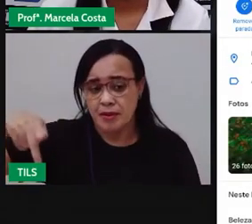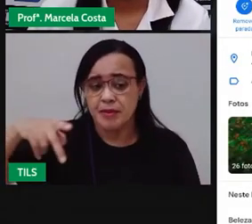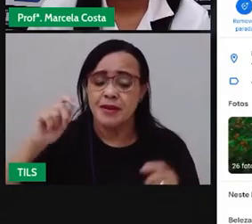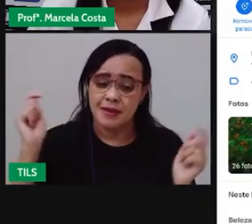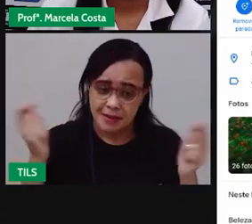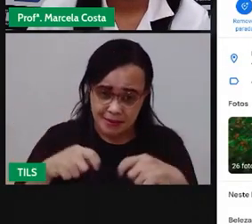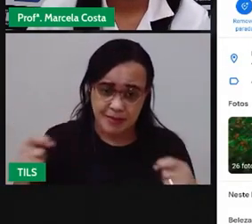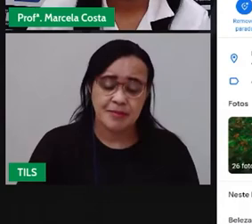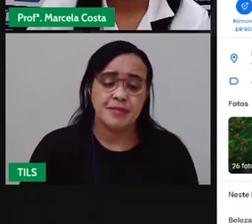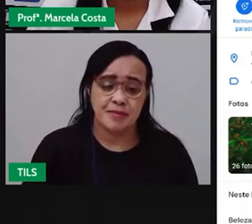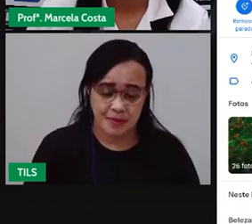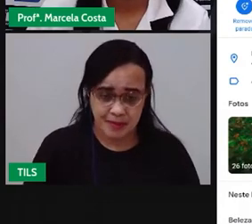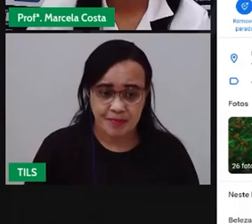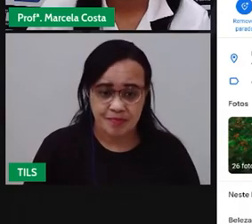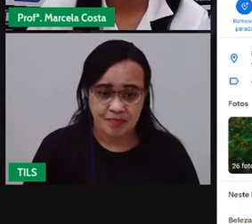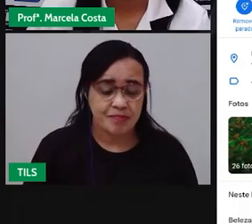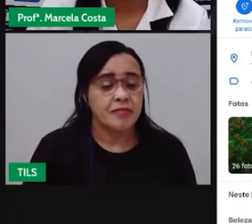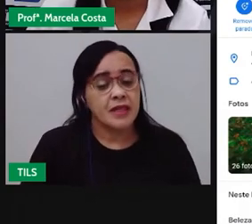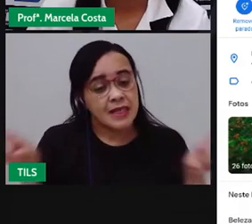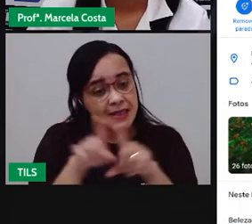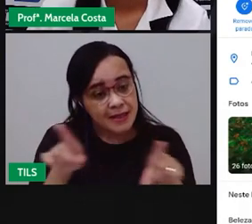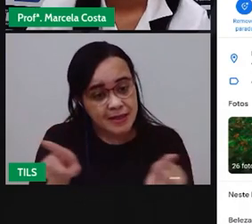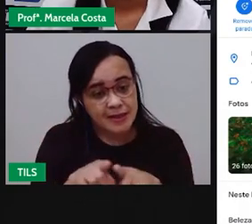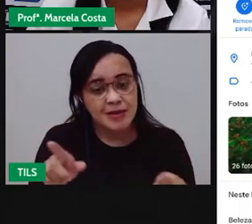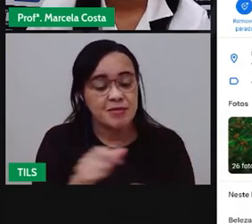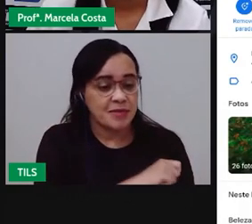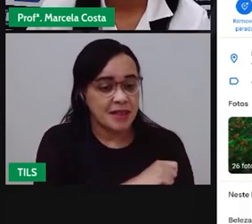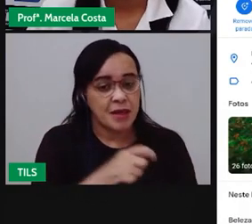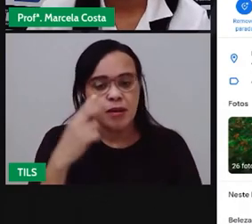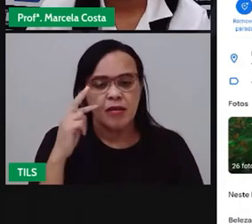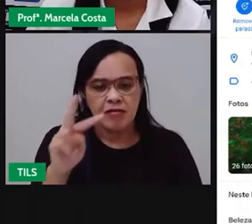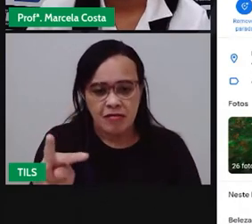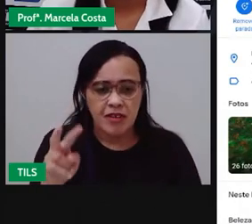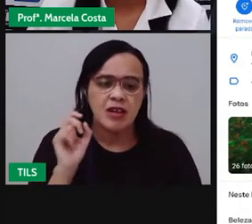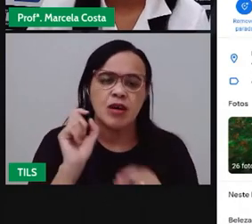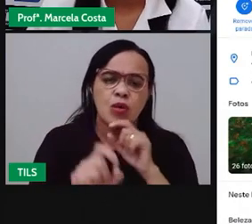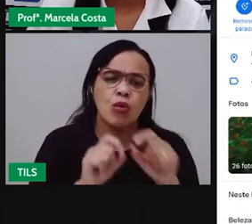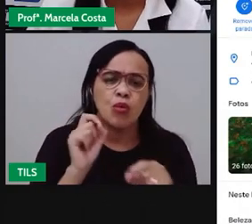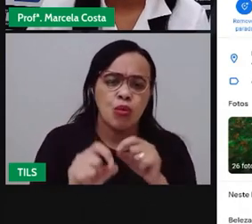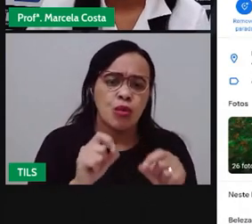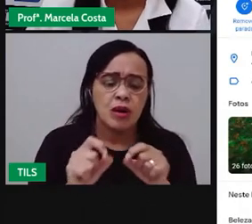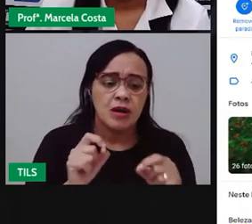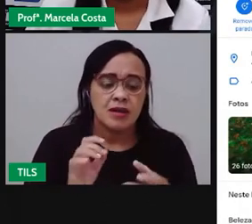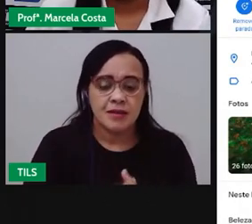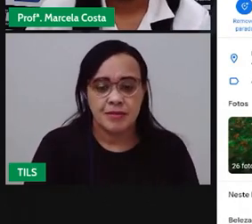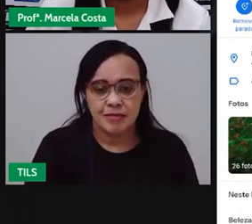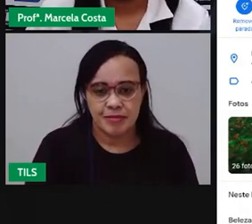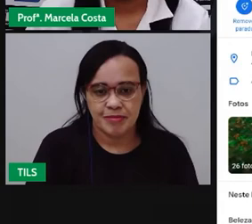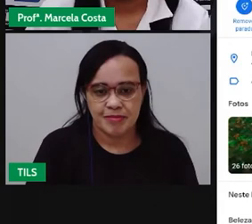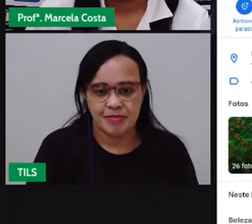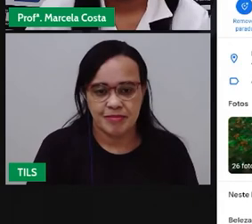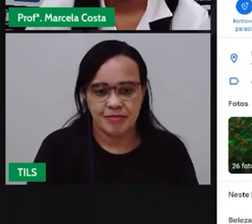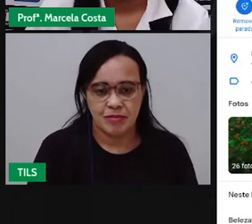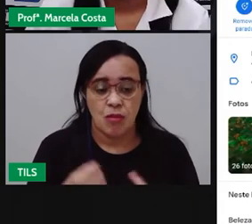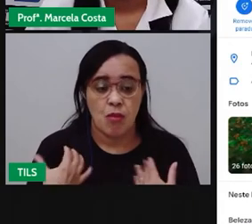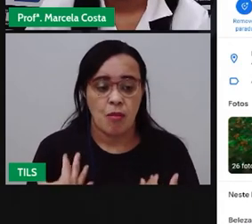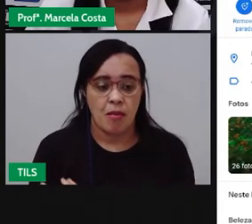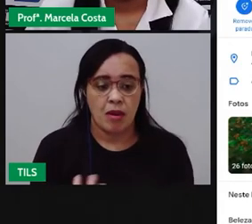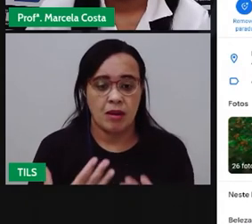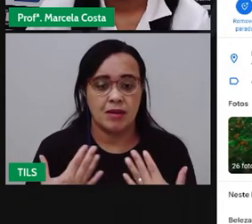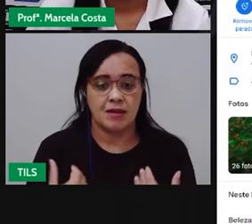E aqui, crianças, é o que ele está mostrando para a gente. É uma planta, uma planta, né,